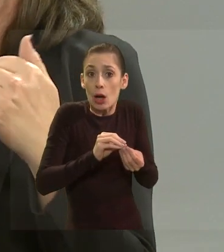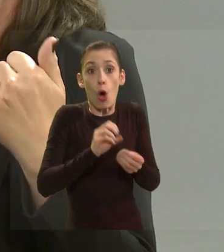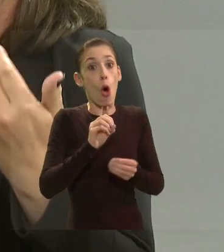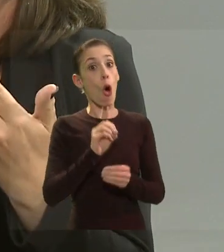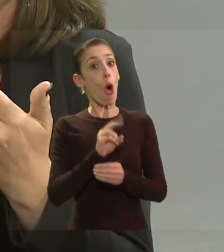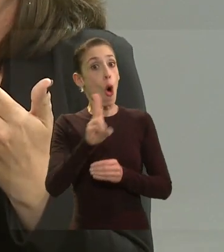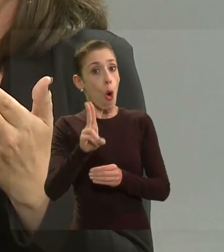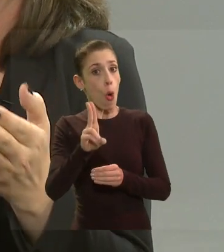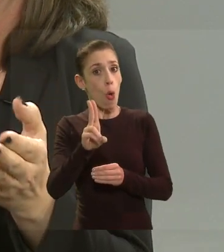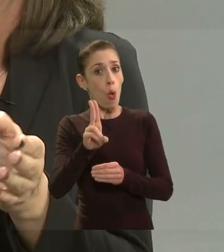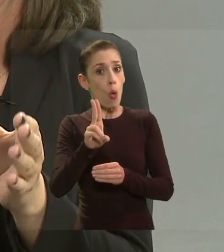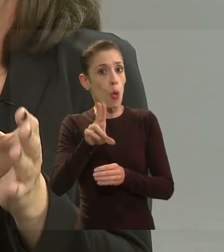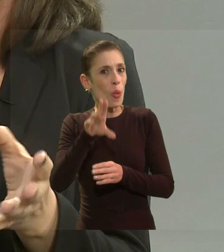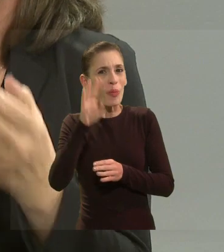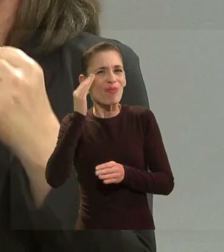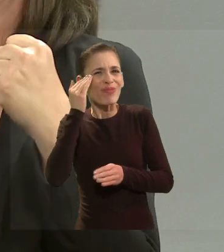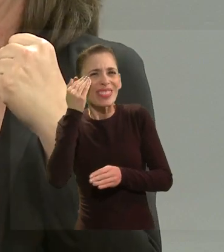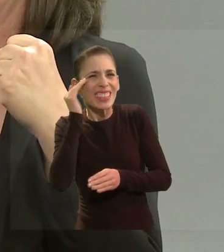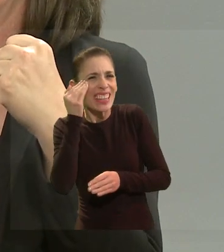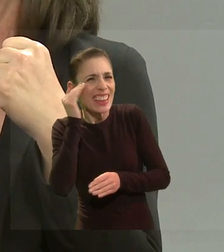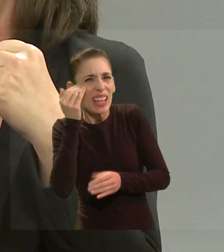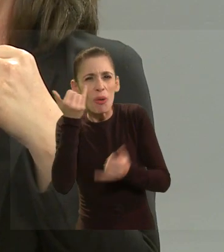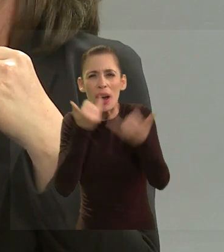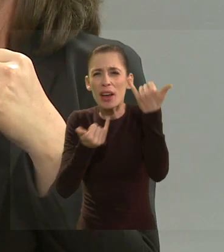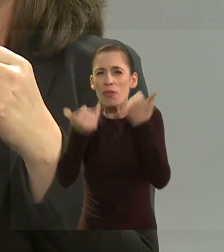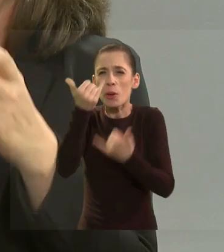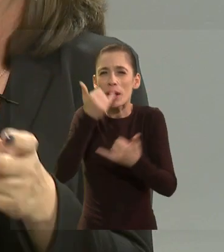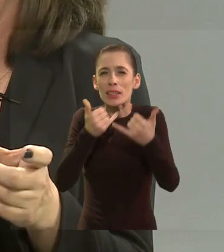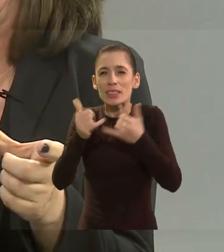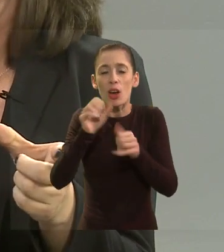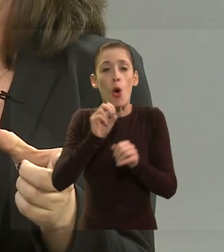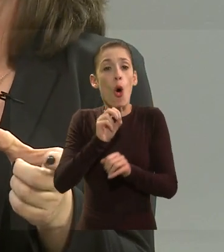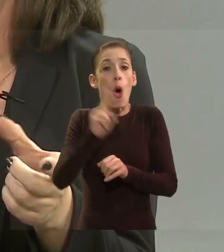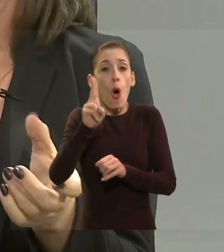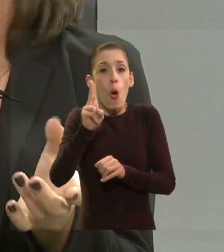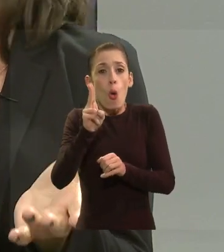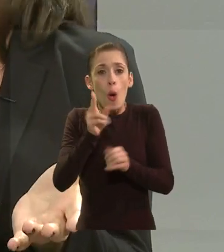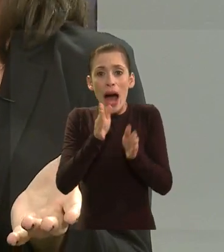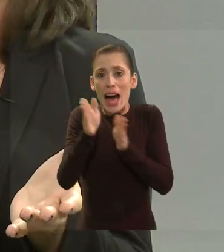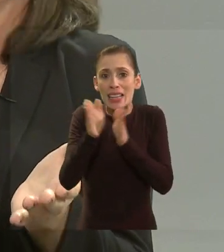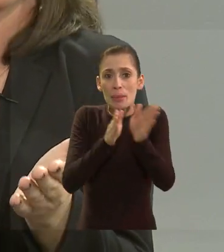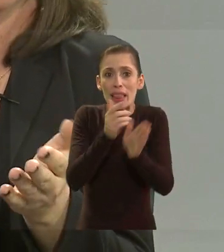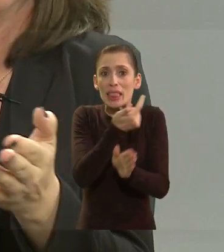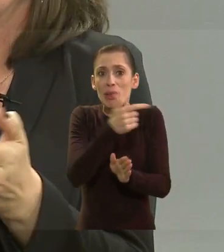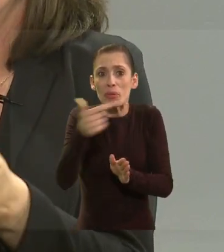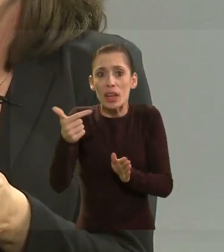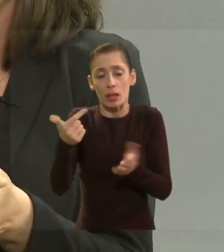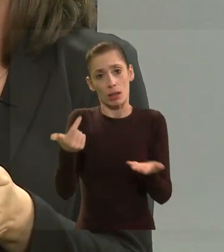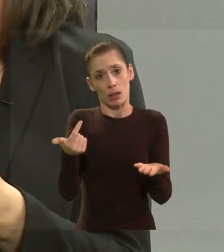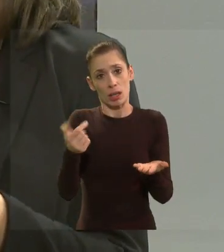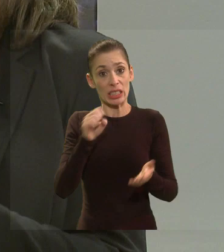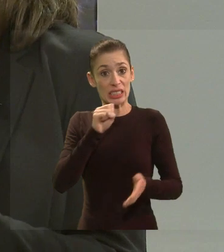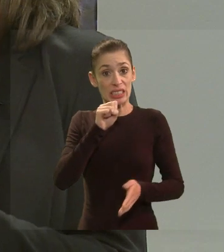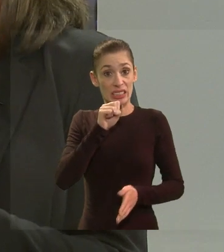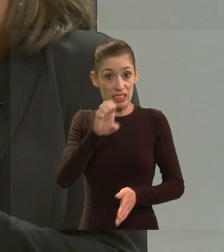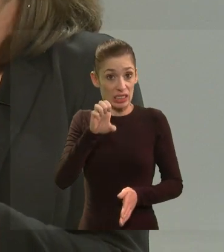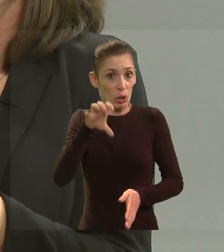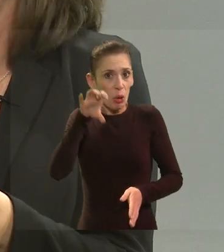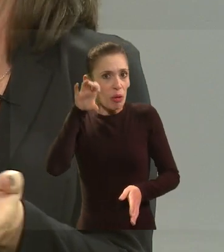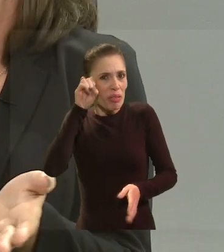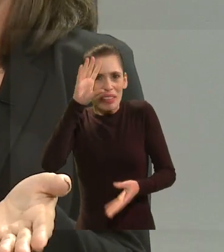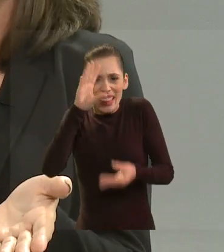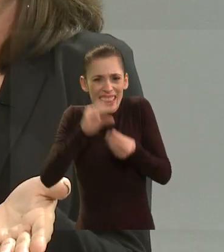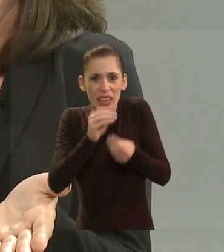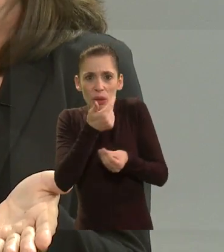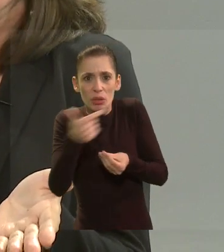entender ou ter acesso à informação, fala. Então, claro, se você não ouviu, como é que você vai entender